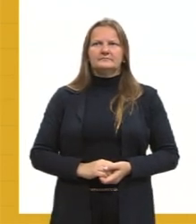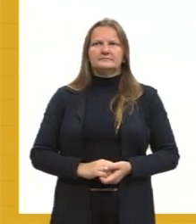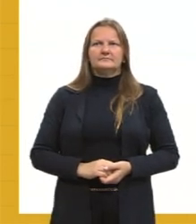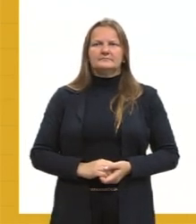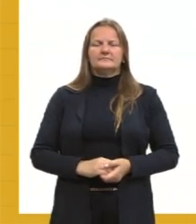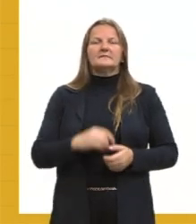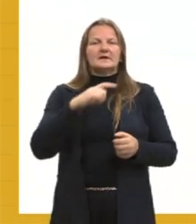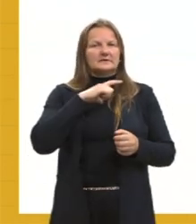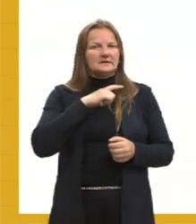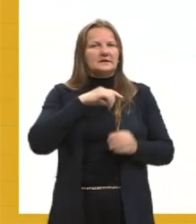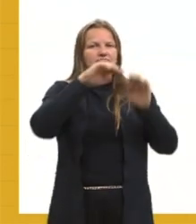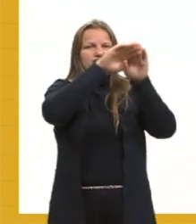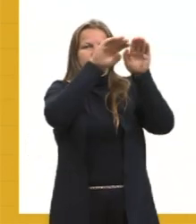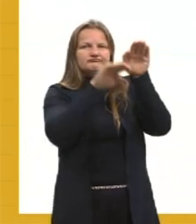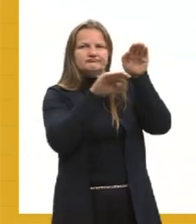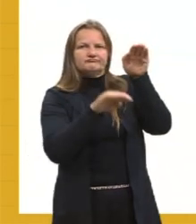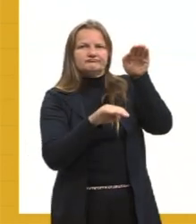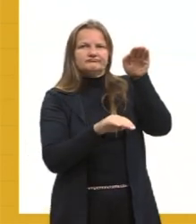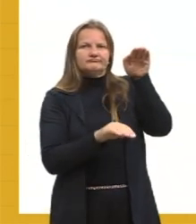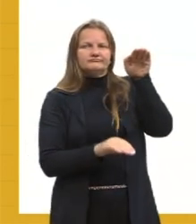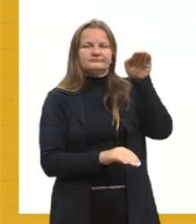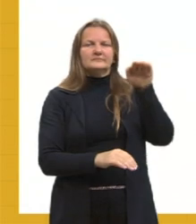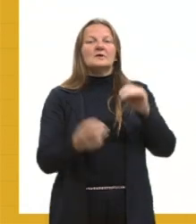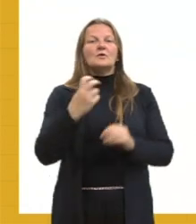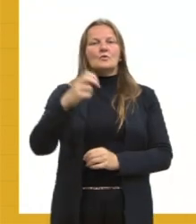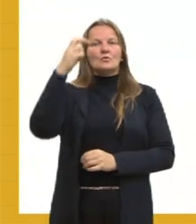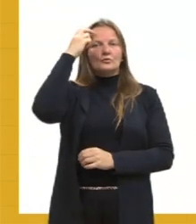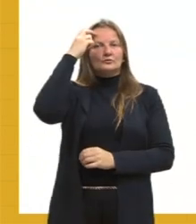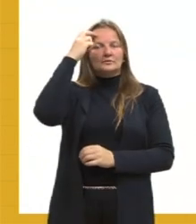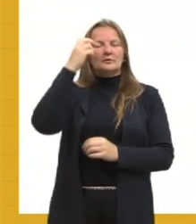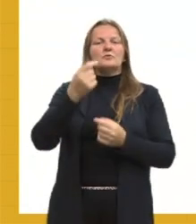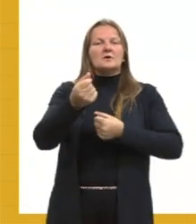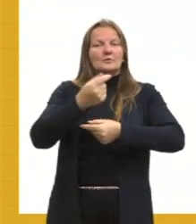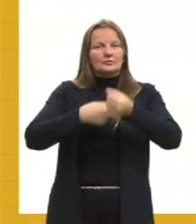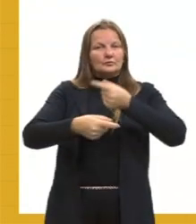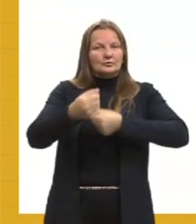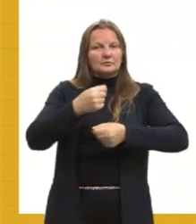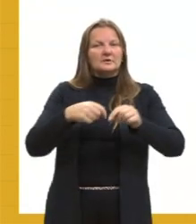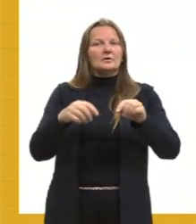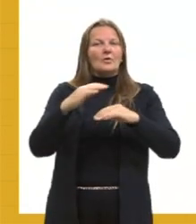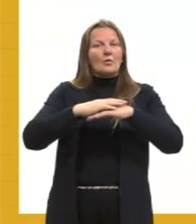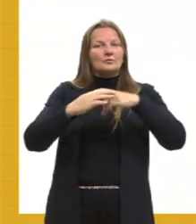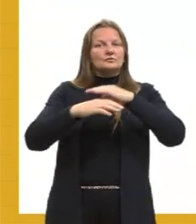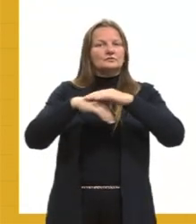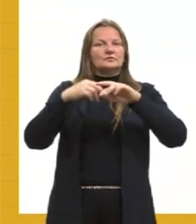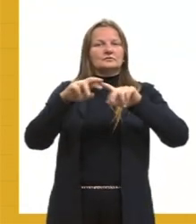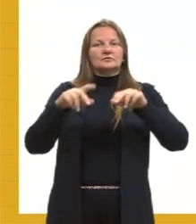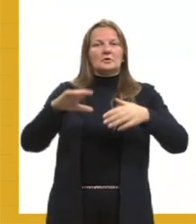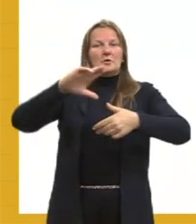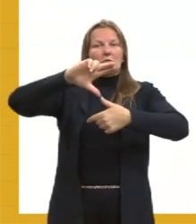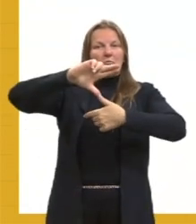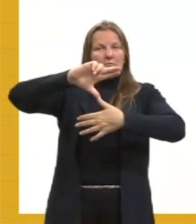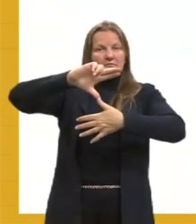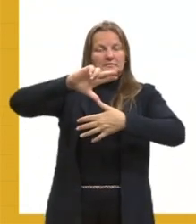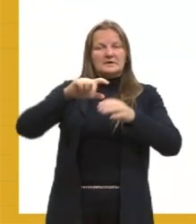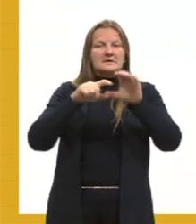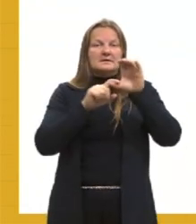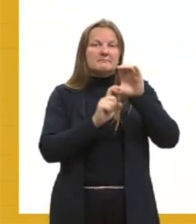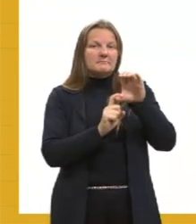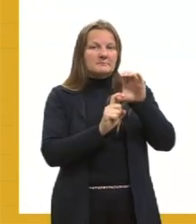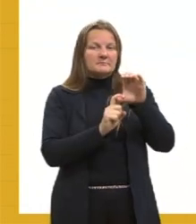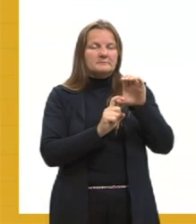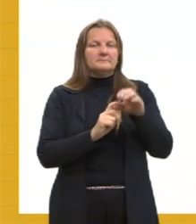hierárquica, nós temos a colonização cultural e econômica. Os países latinos são dependentes